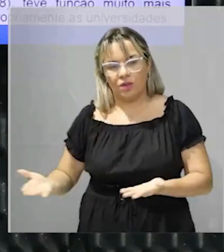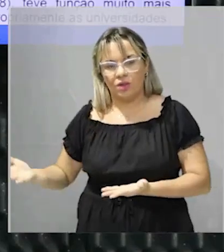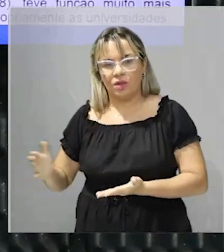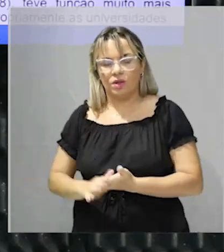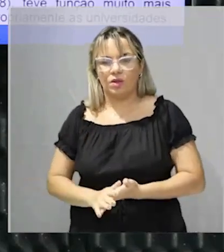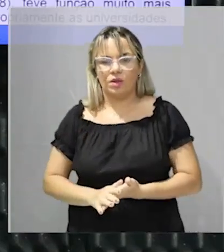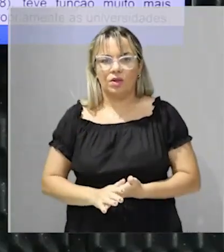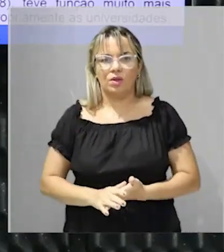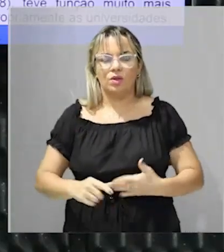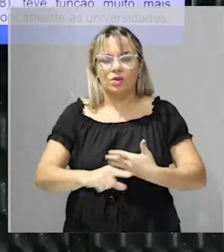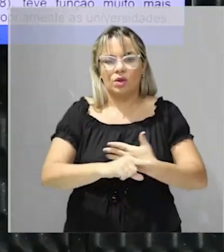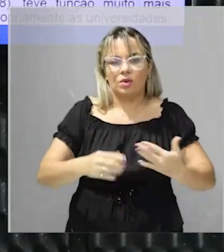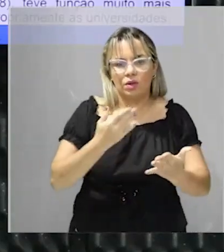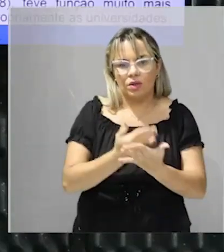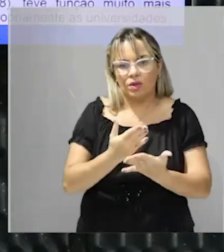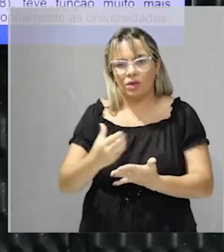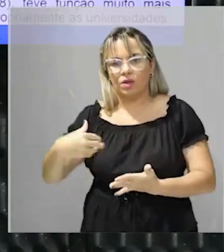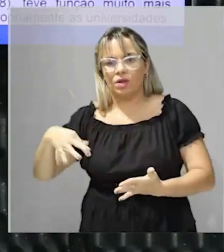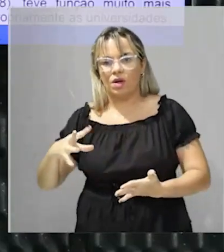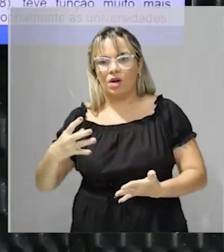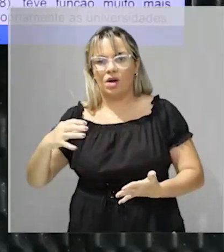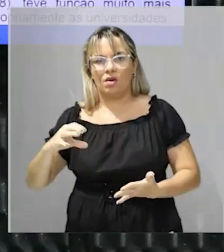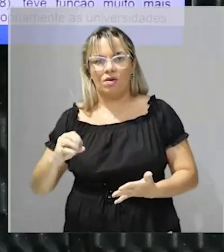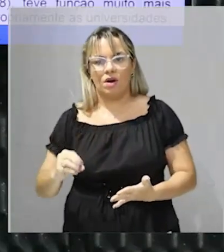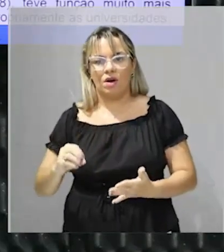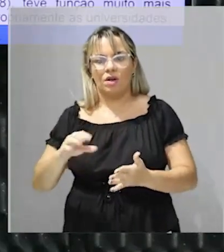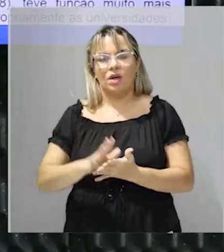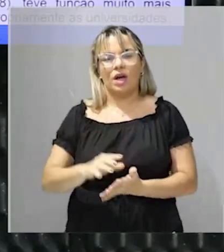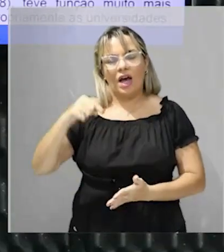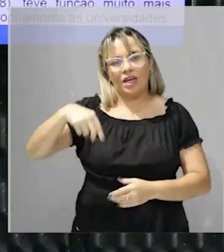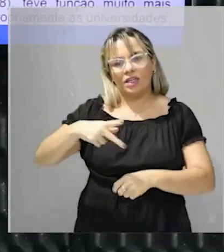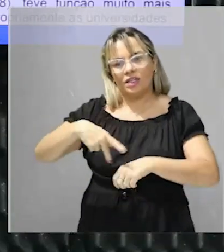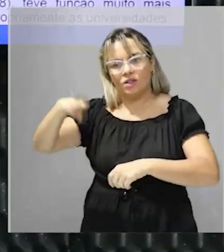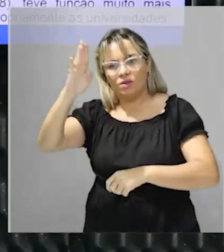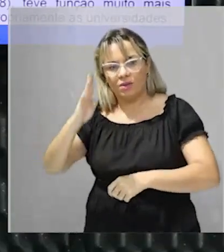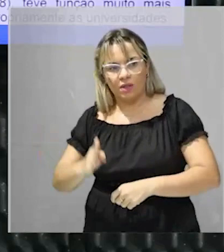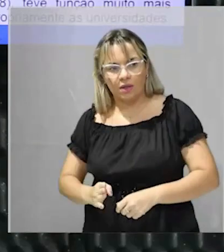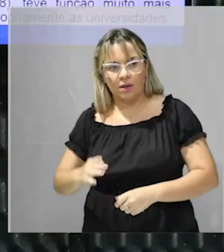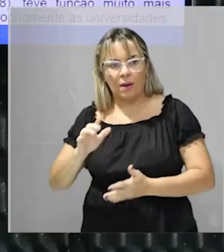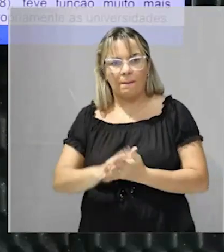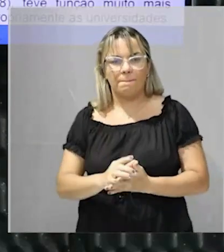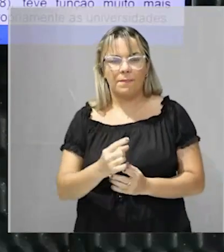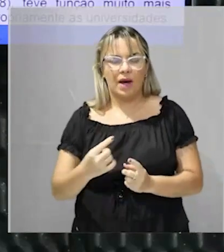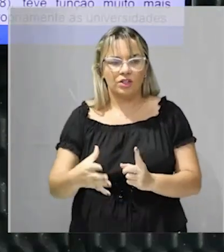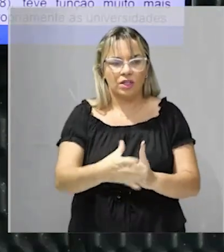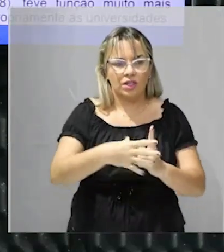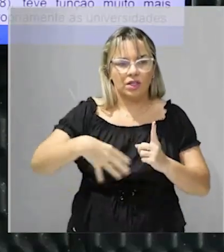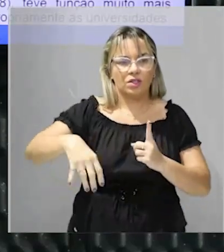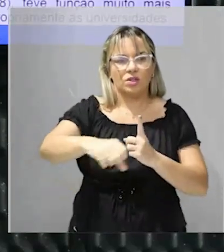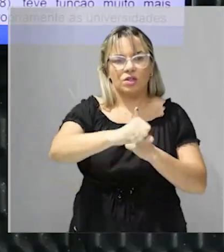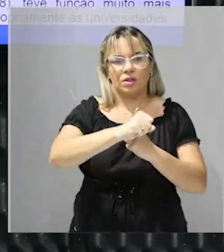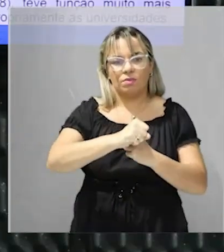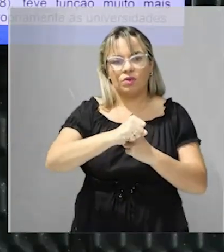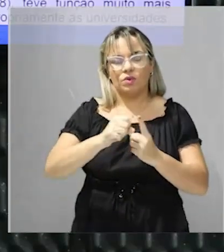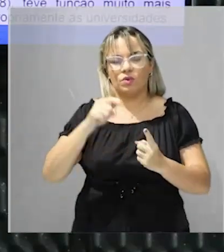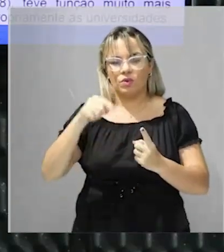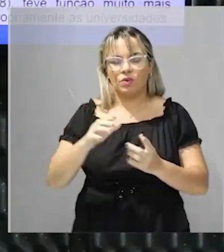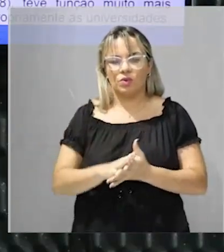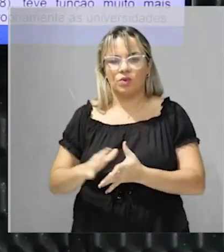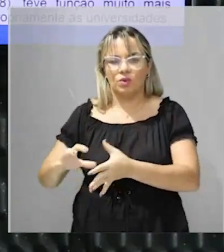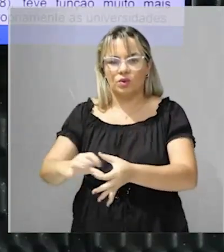era muito coesa, ideologicamente, do que na América Espanhola. diz, ó, no Brasil você tem uma coesão